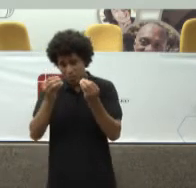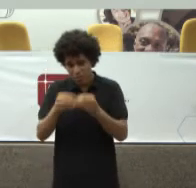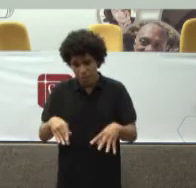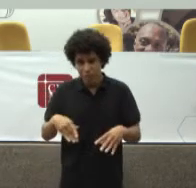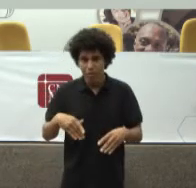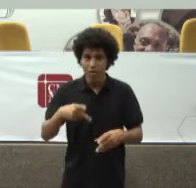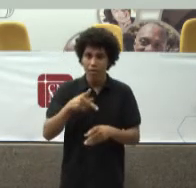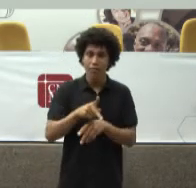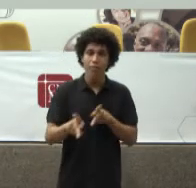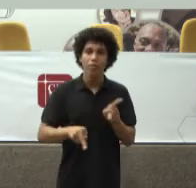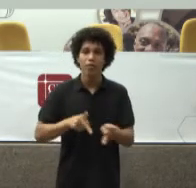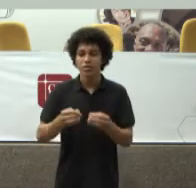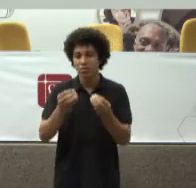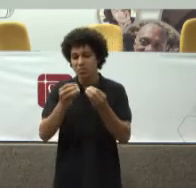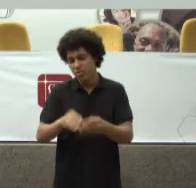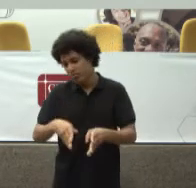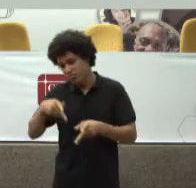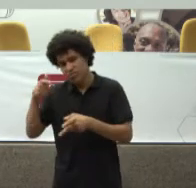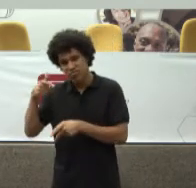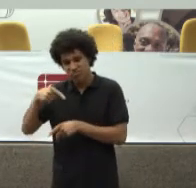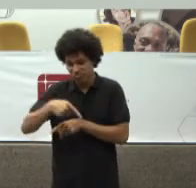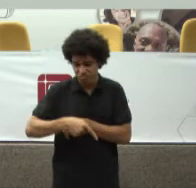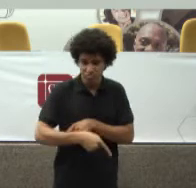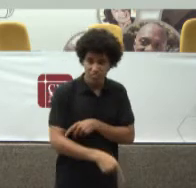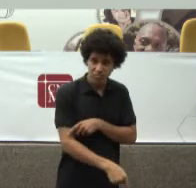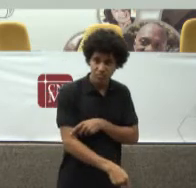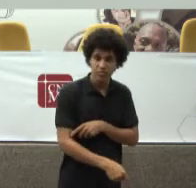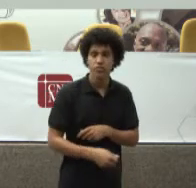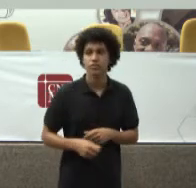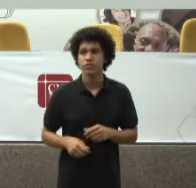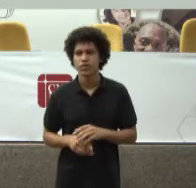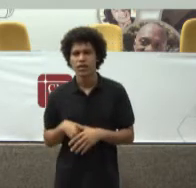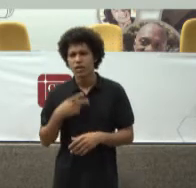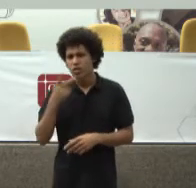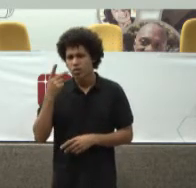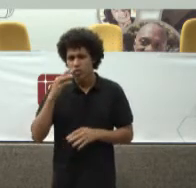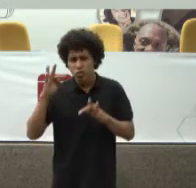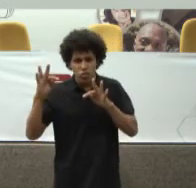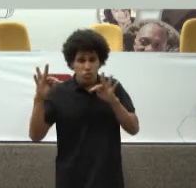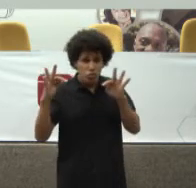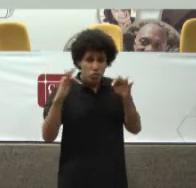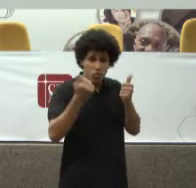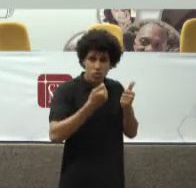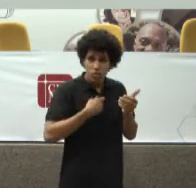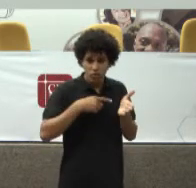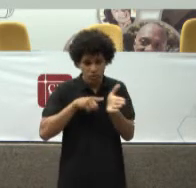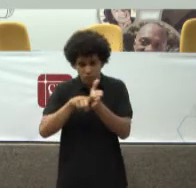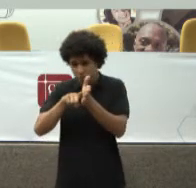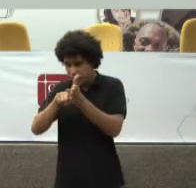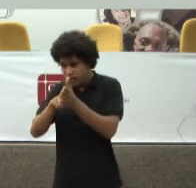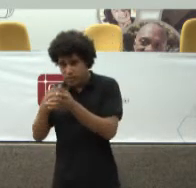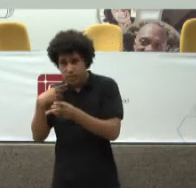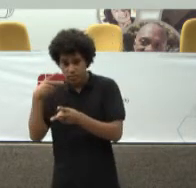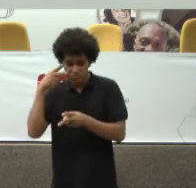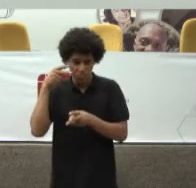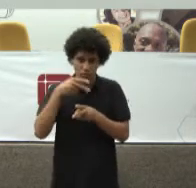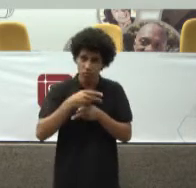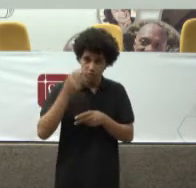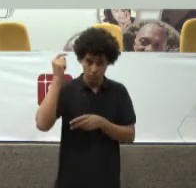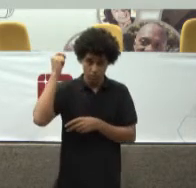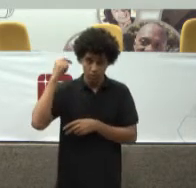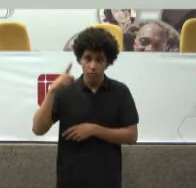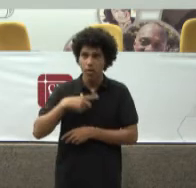claramente Que havia Uma agudização Da miséria Havia um problema Gravíssimo Na área de saúde Pública Que